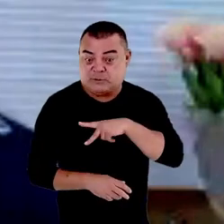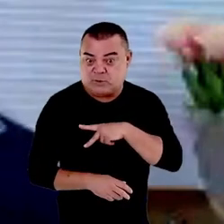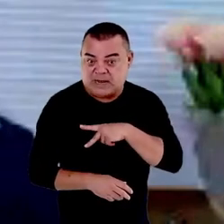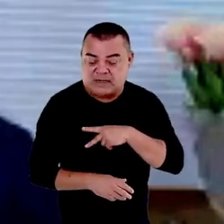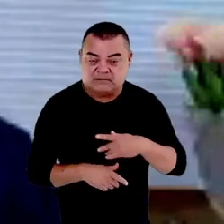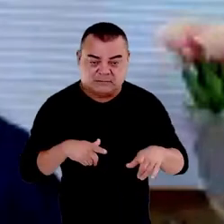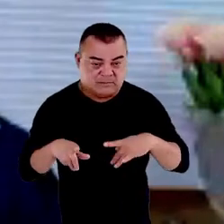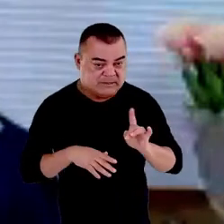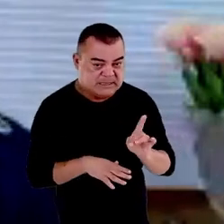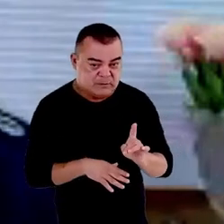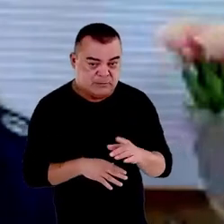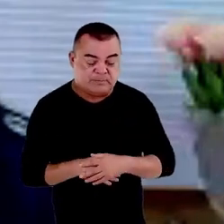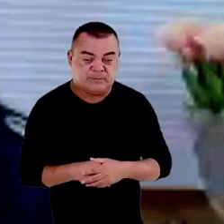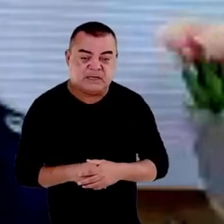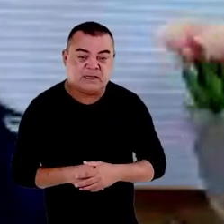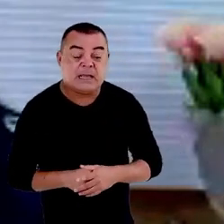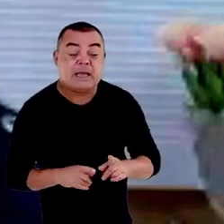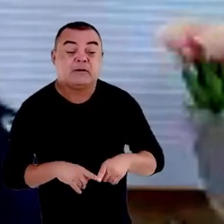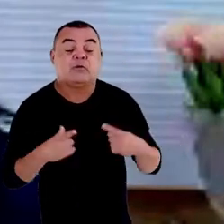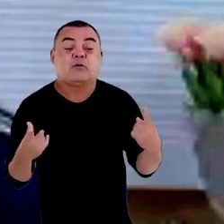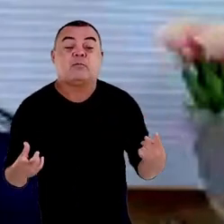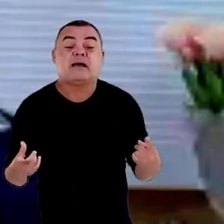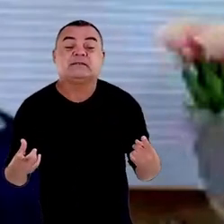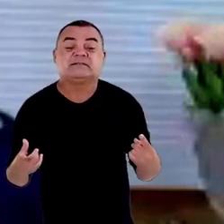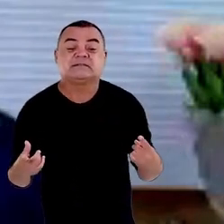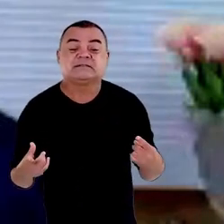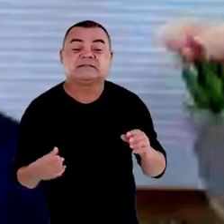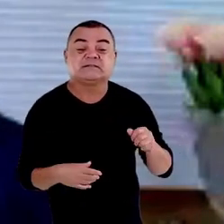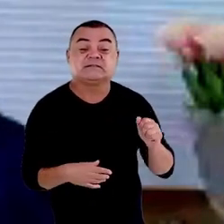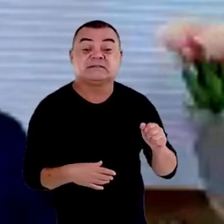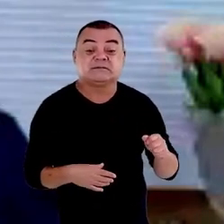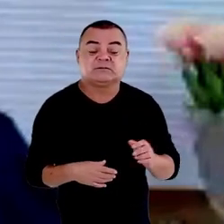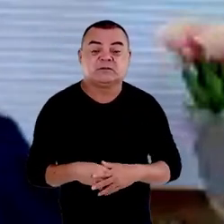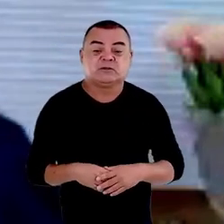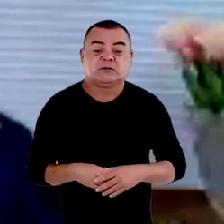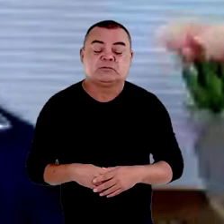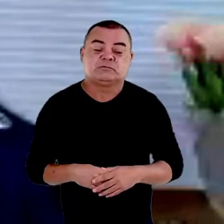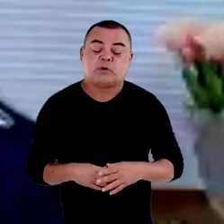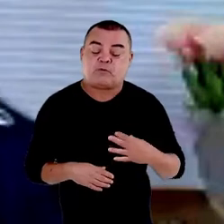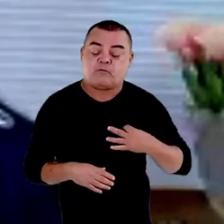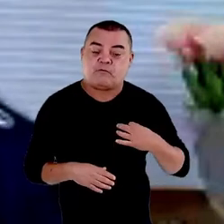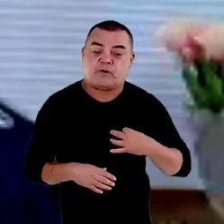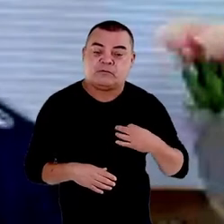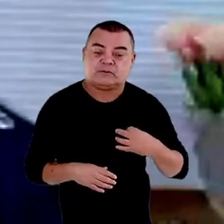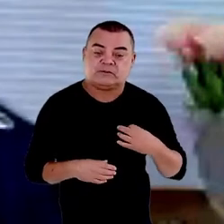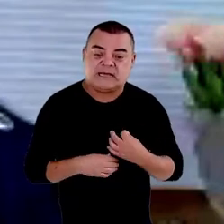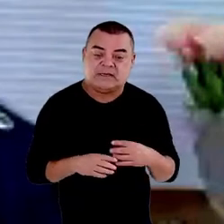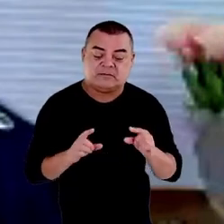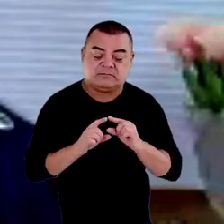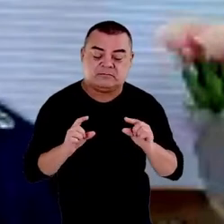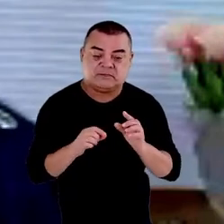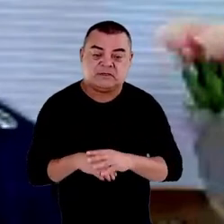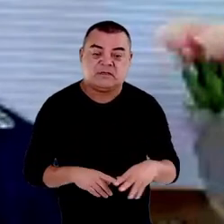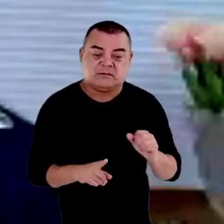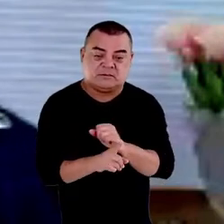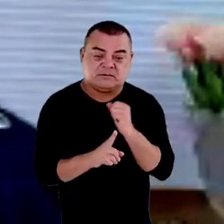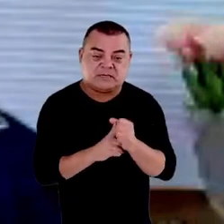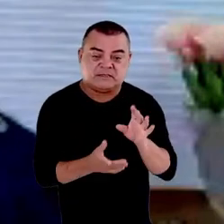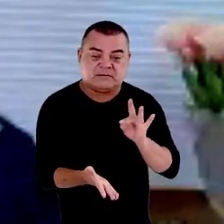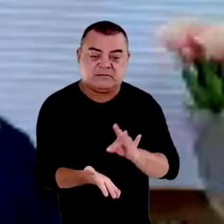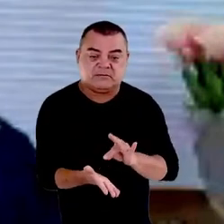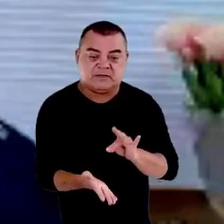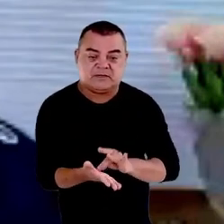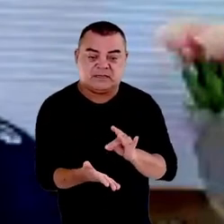em contraprestação uma remuneração mas sim um ideal voluntário de uma sociedade realmente